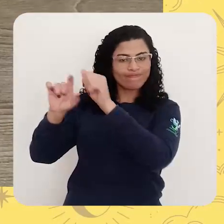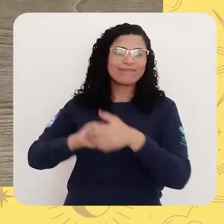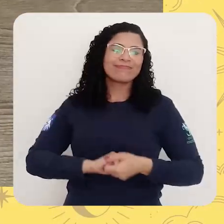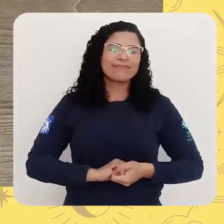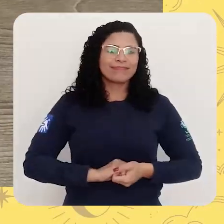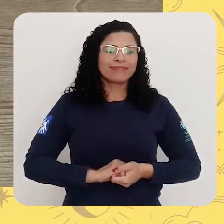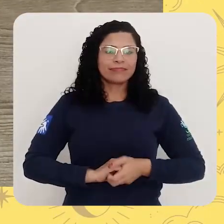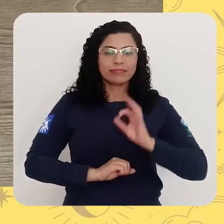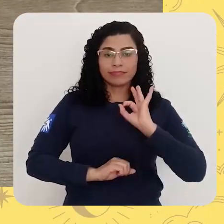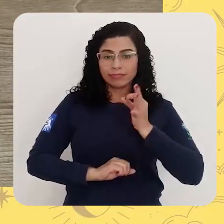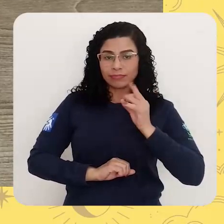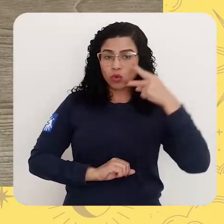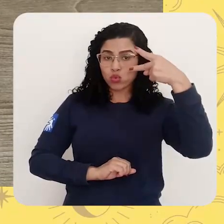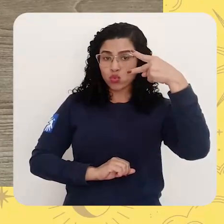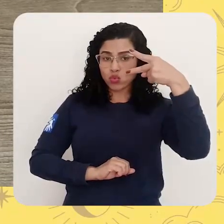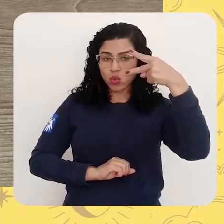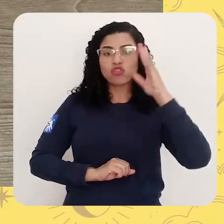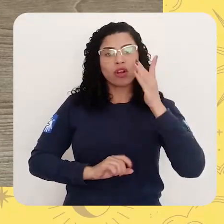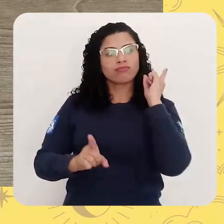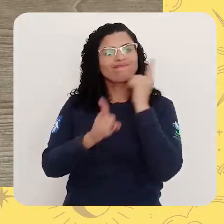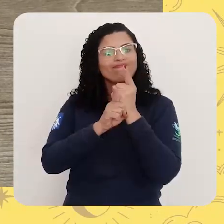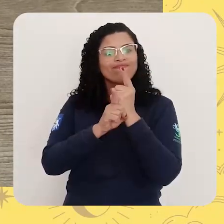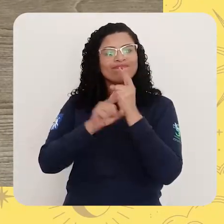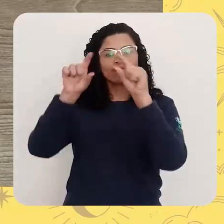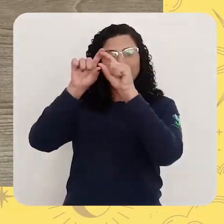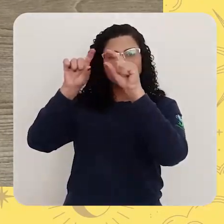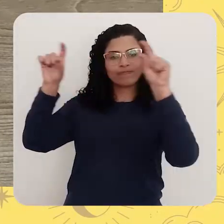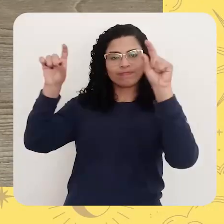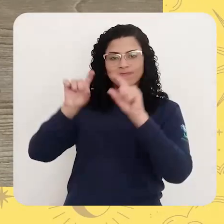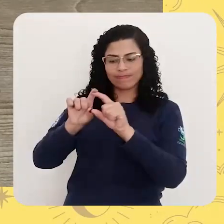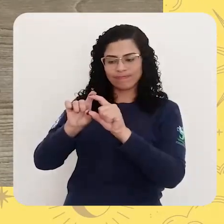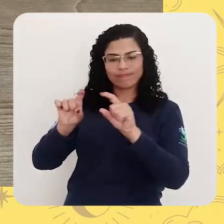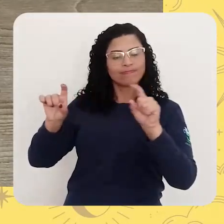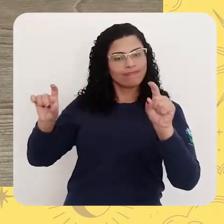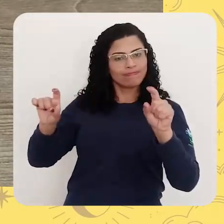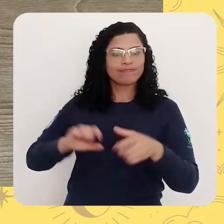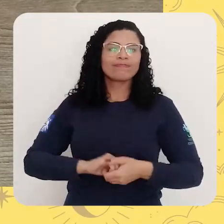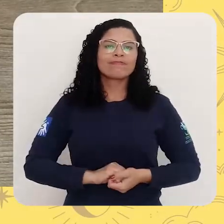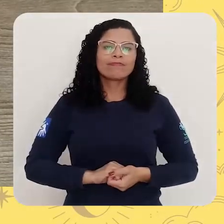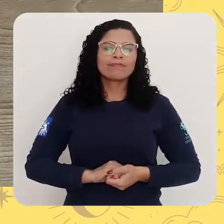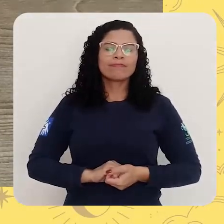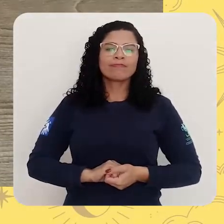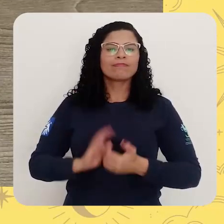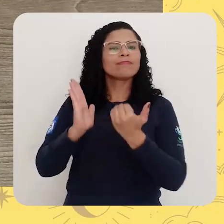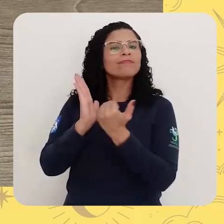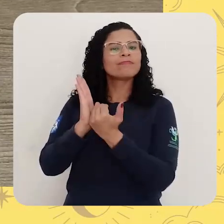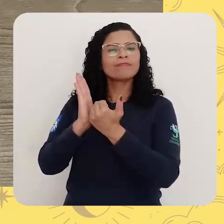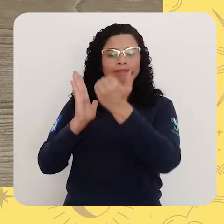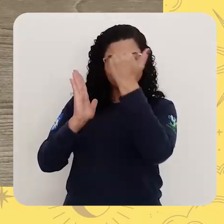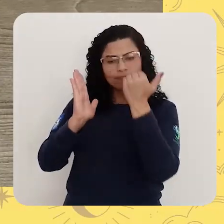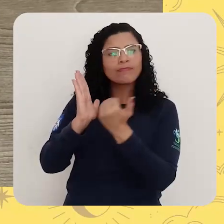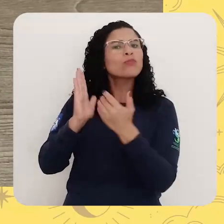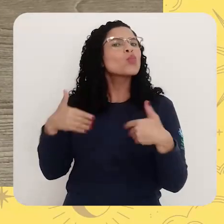As duas primeiras frases a gente já colocou na ordem, né? Era uma bruxa à meia-noite. E agora? O que mais?